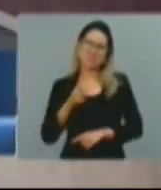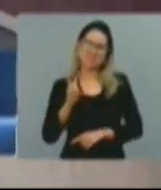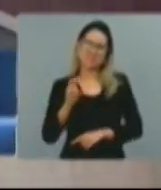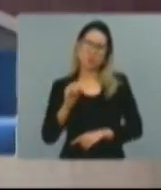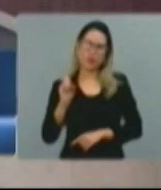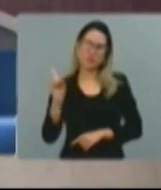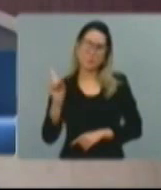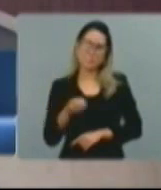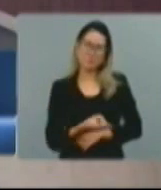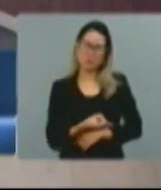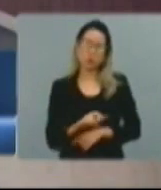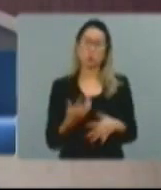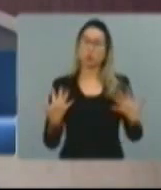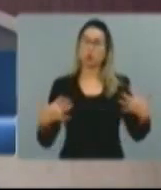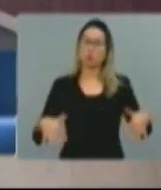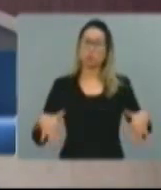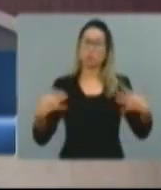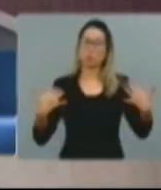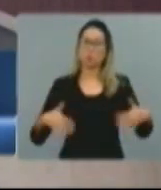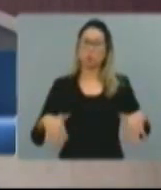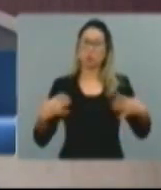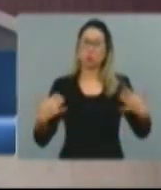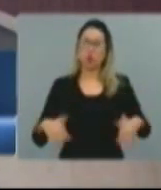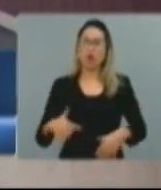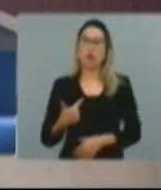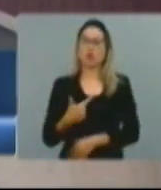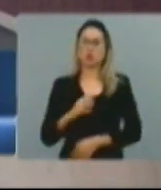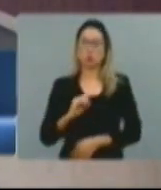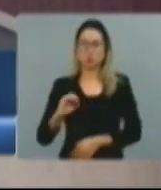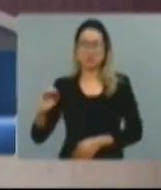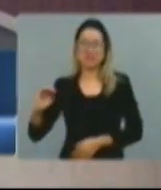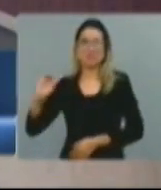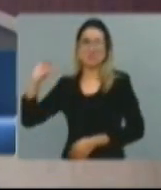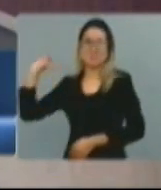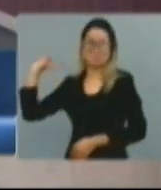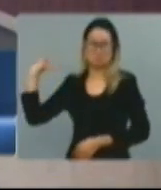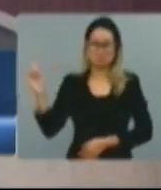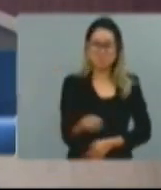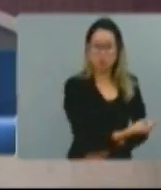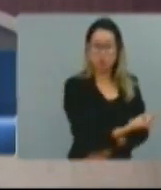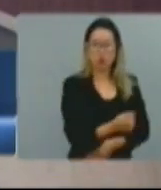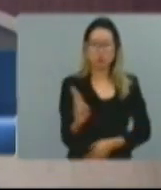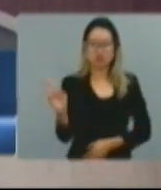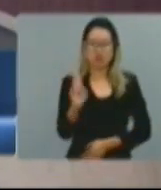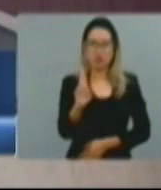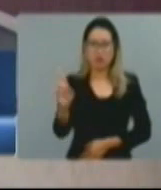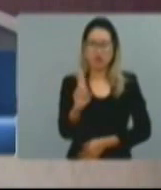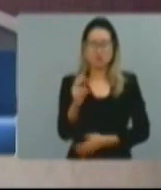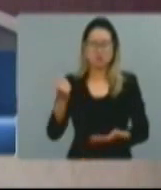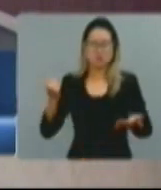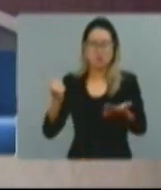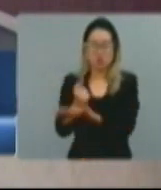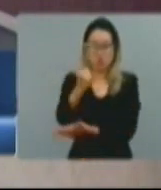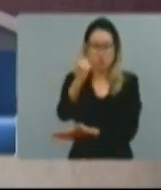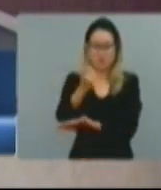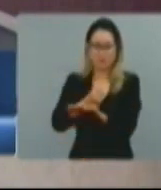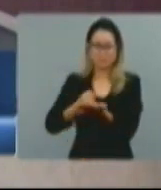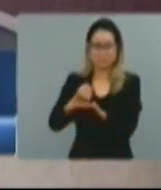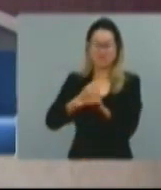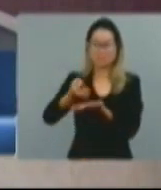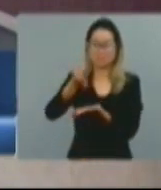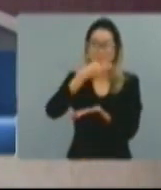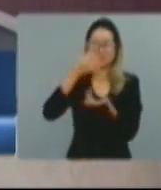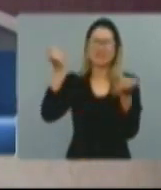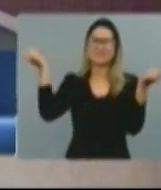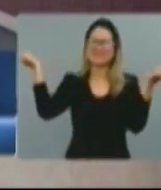por ano, milhões de reais, deputado presidente Joaquim Noronha, para